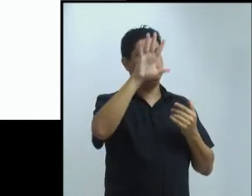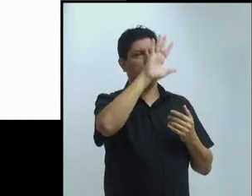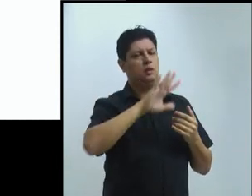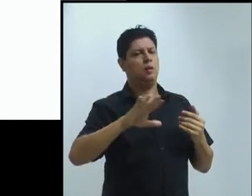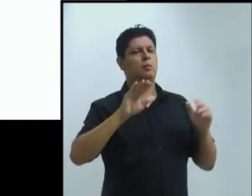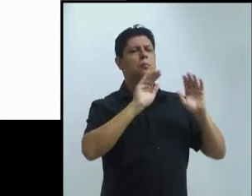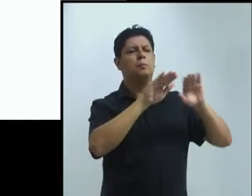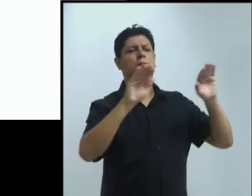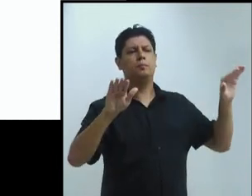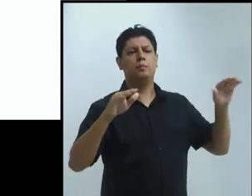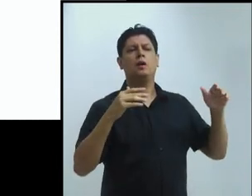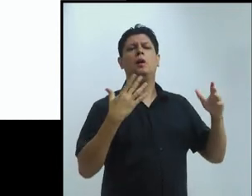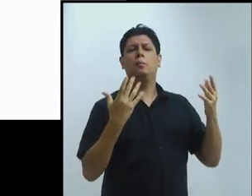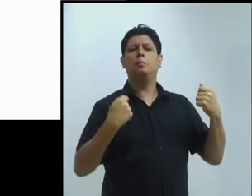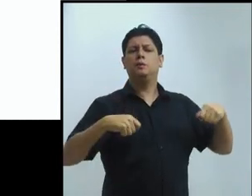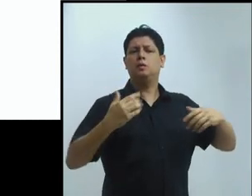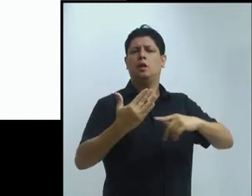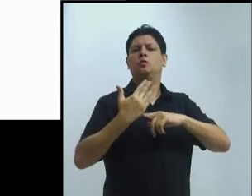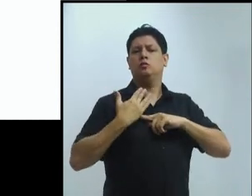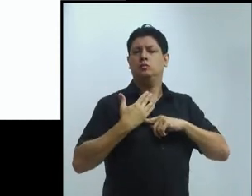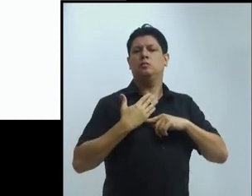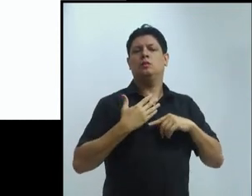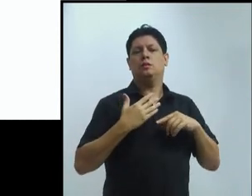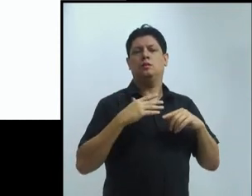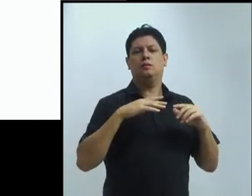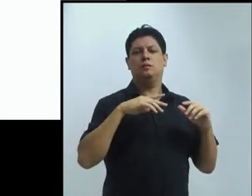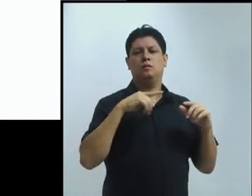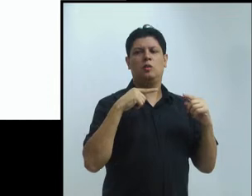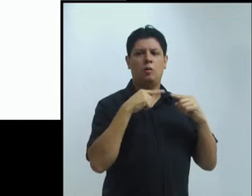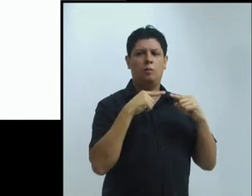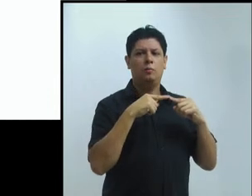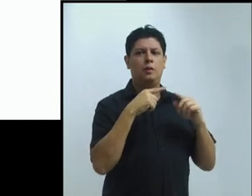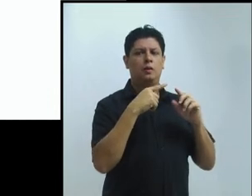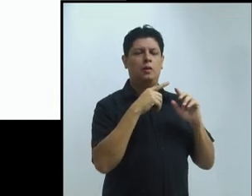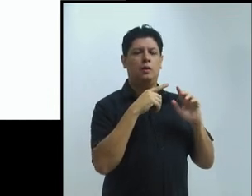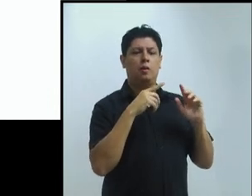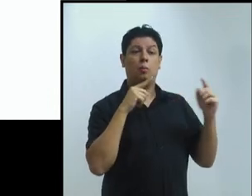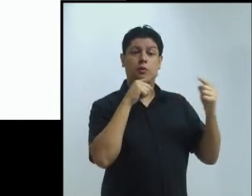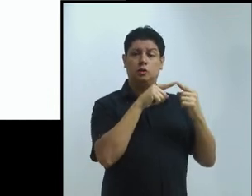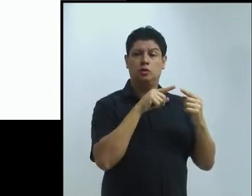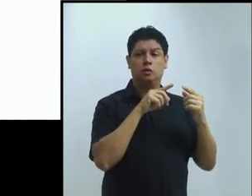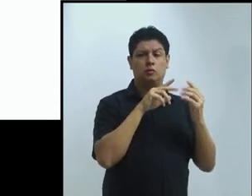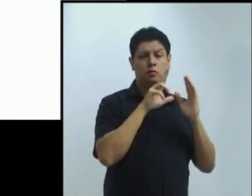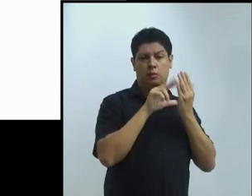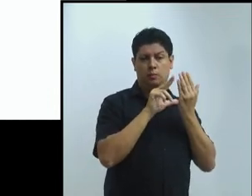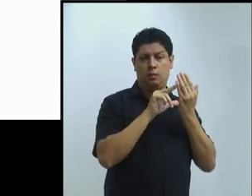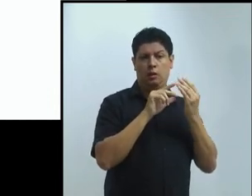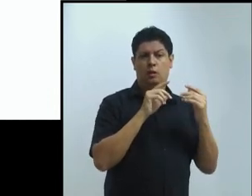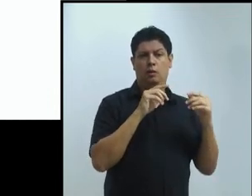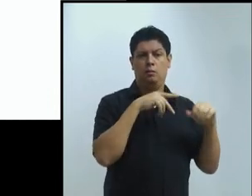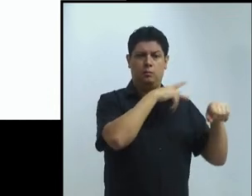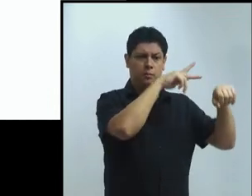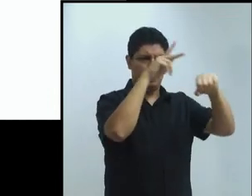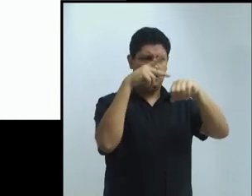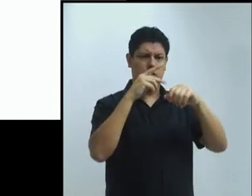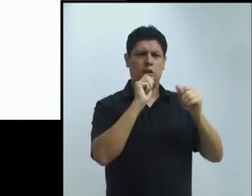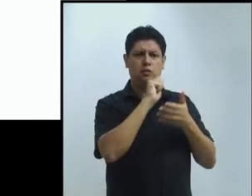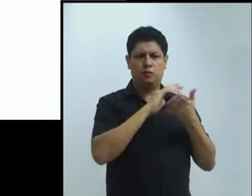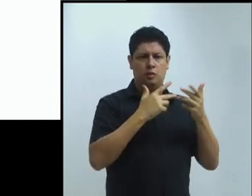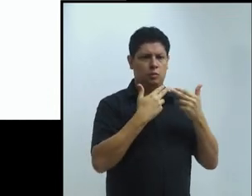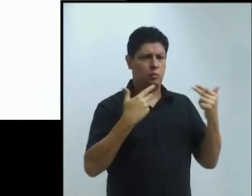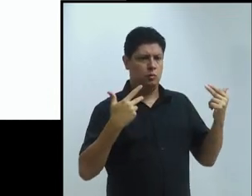isso. Os temas são quatro. Primeiro, é uma política, políticas e diretrizes